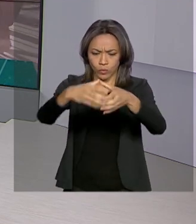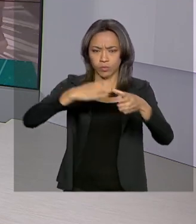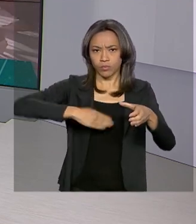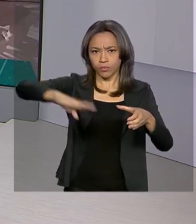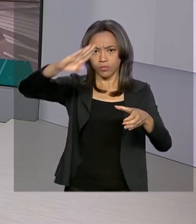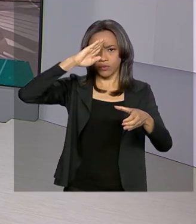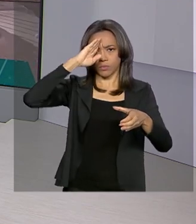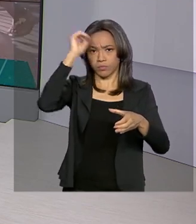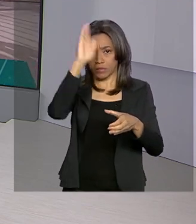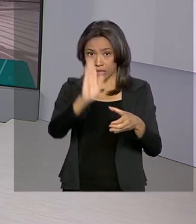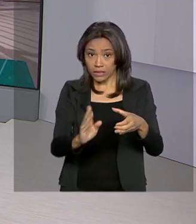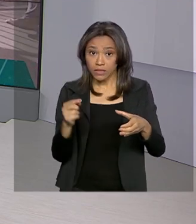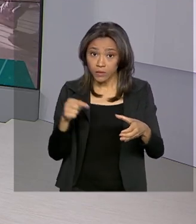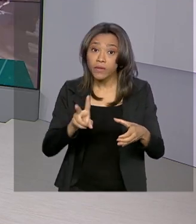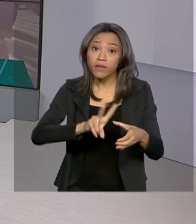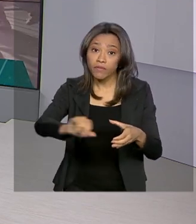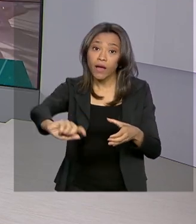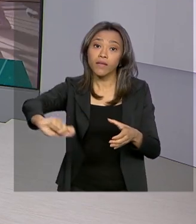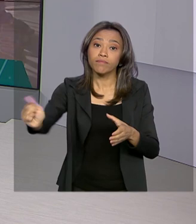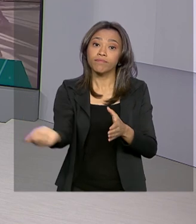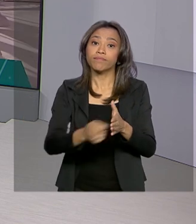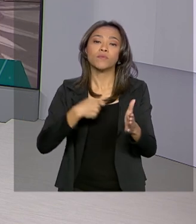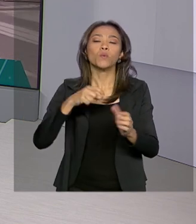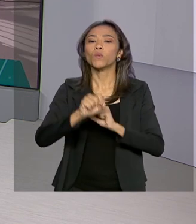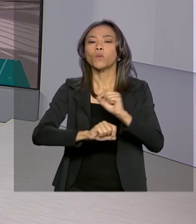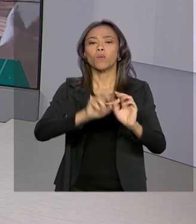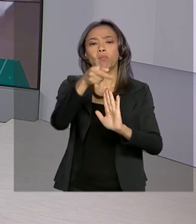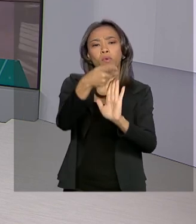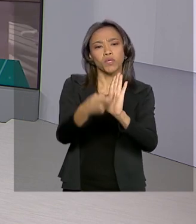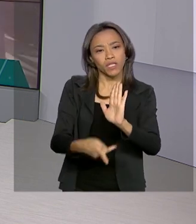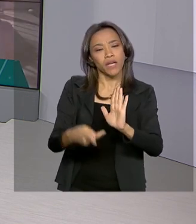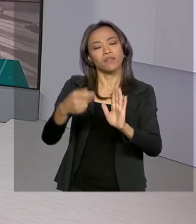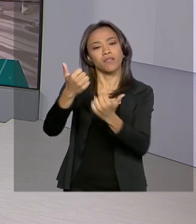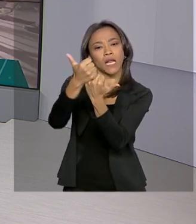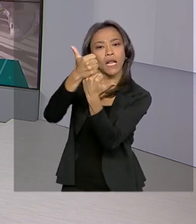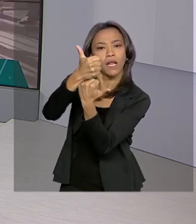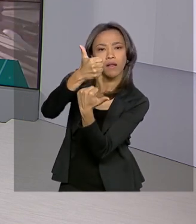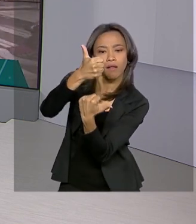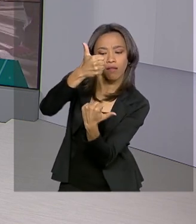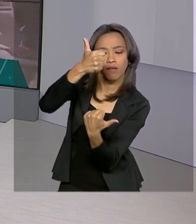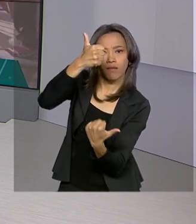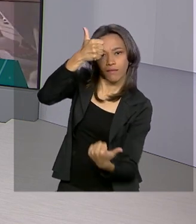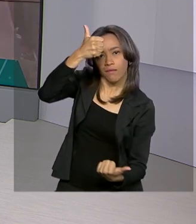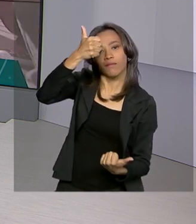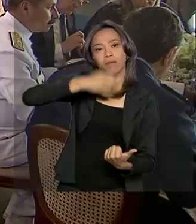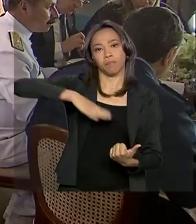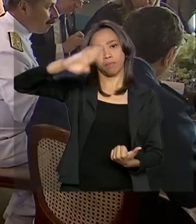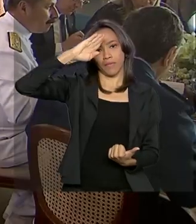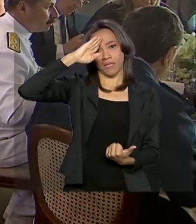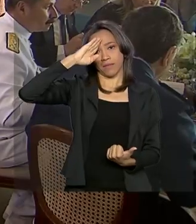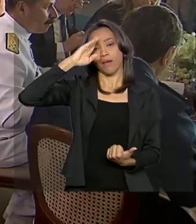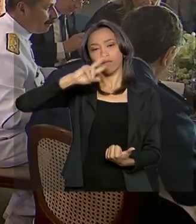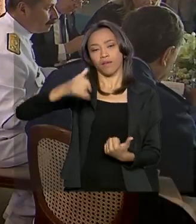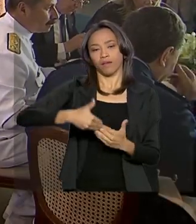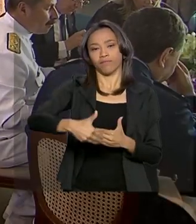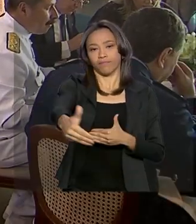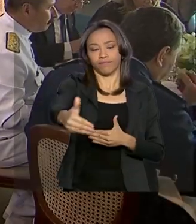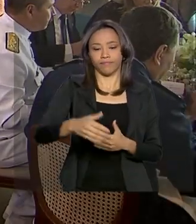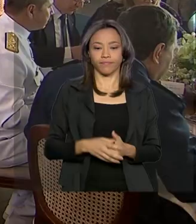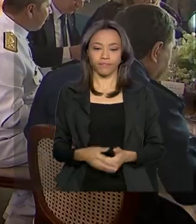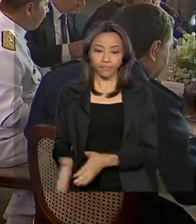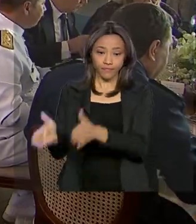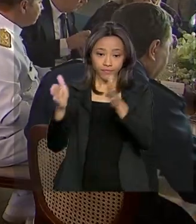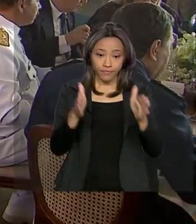e anunciou que vai sancionar o projeto que reestrutura a carreira militar nos próximos dias. O